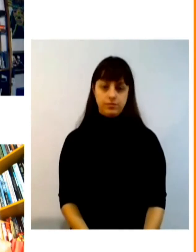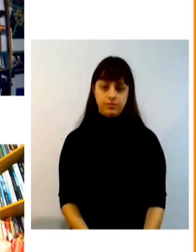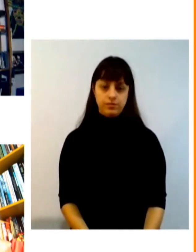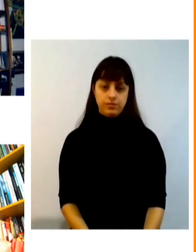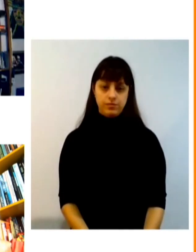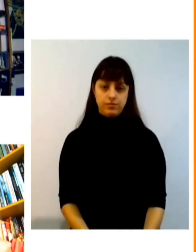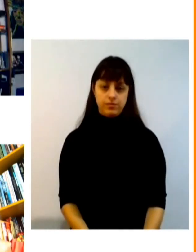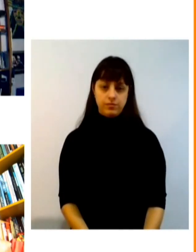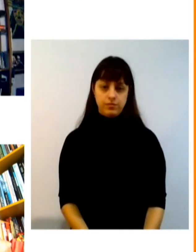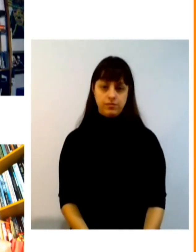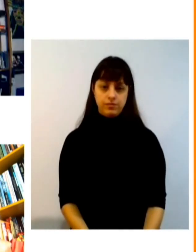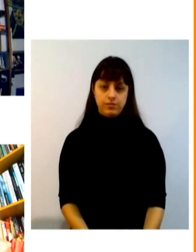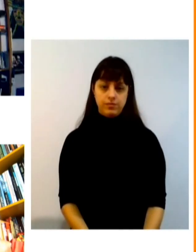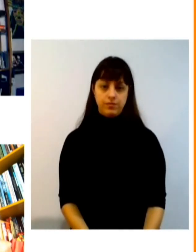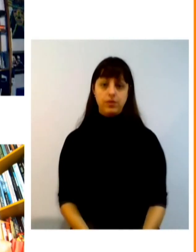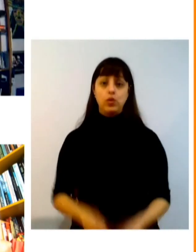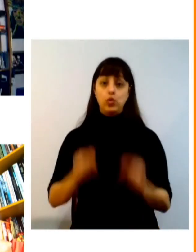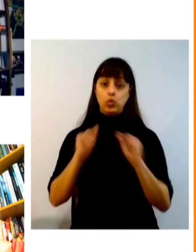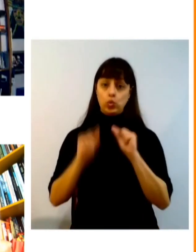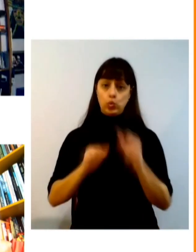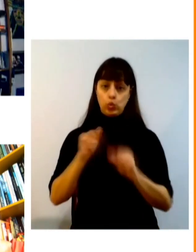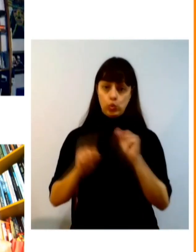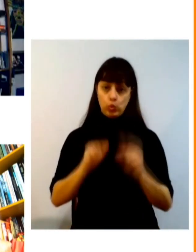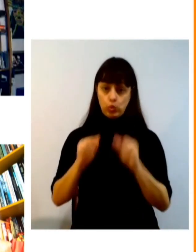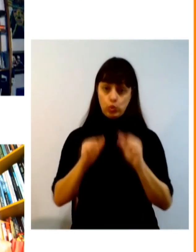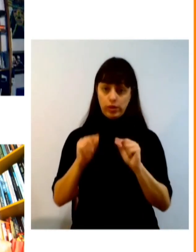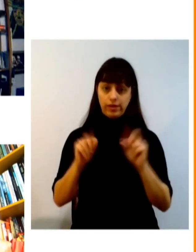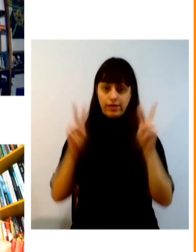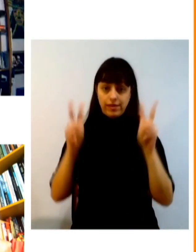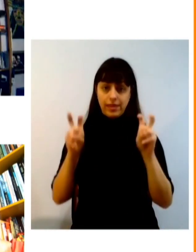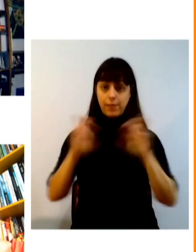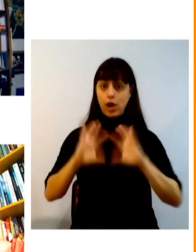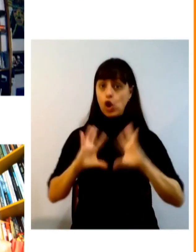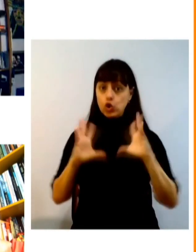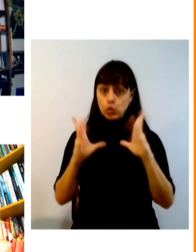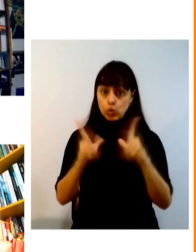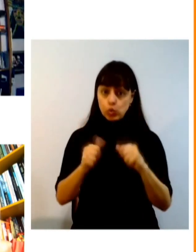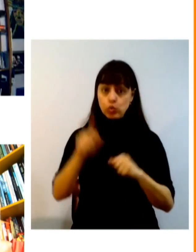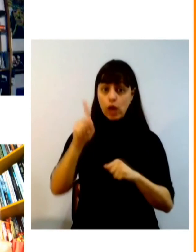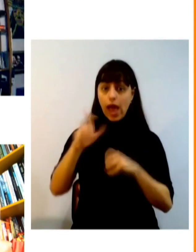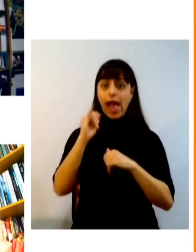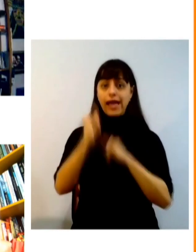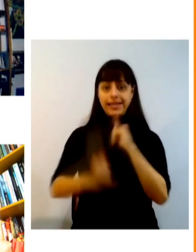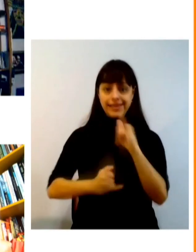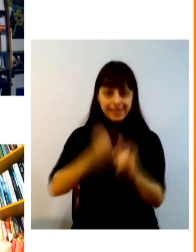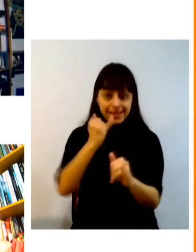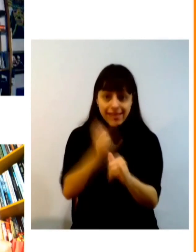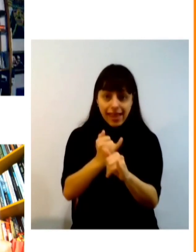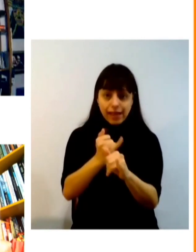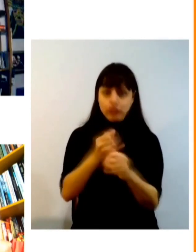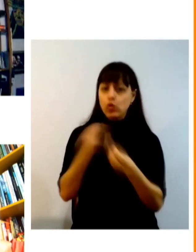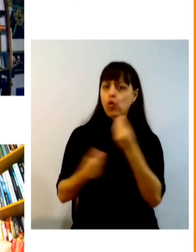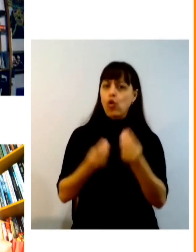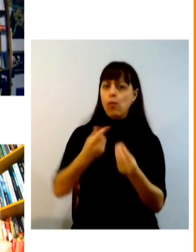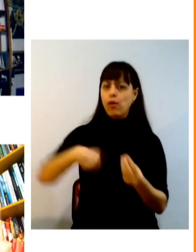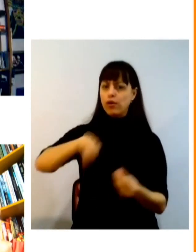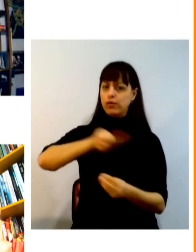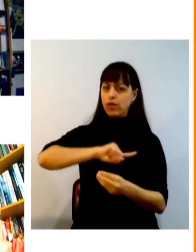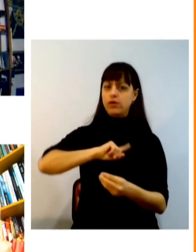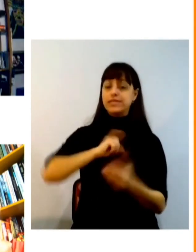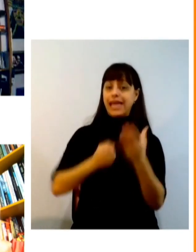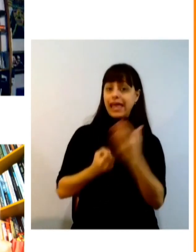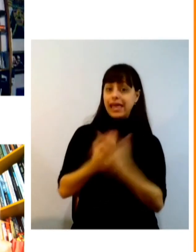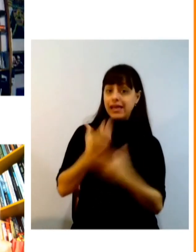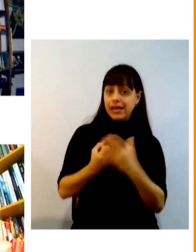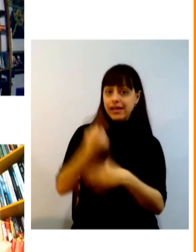tudo estar conectado na internet muda também as dinâmicas em relação à forma como a gente faz produção cultural como a gente olha para a